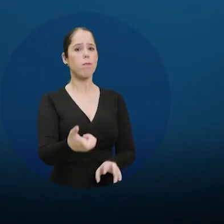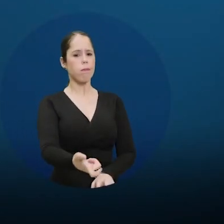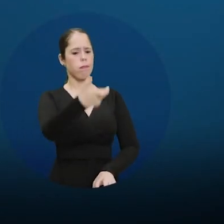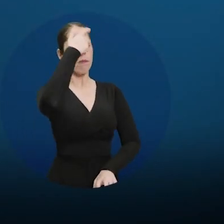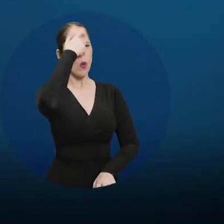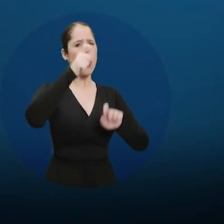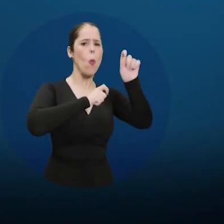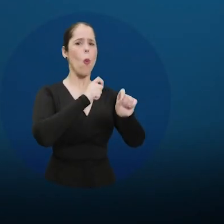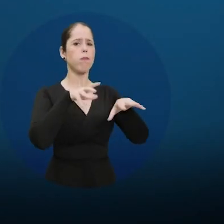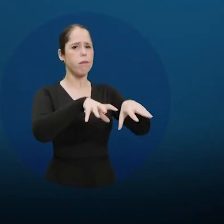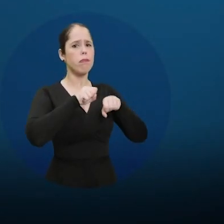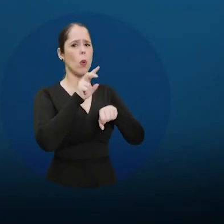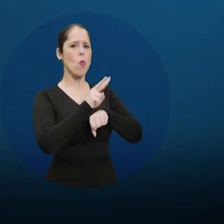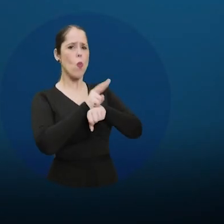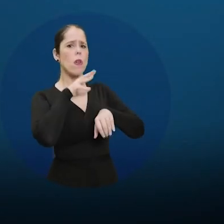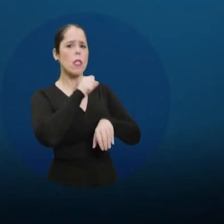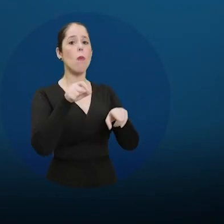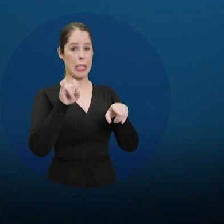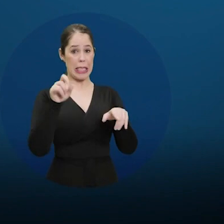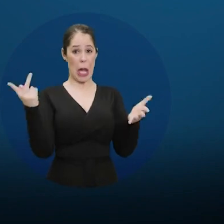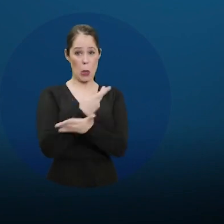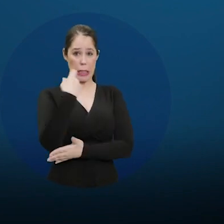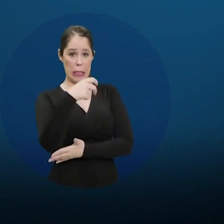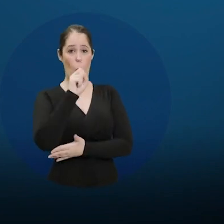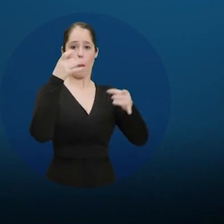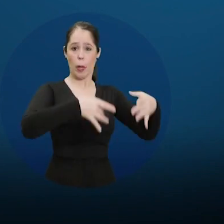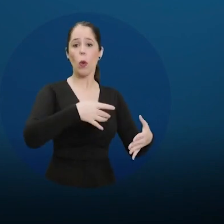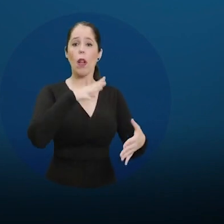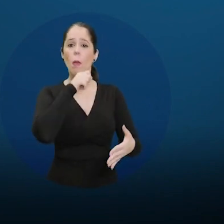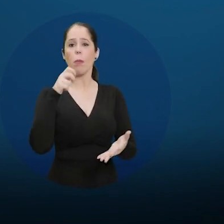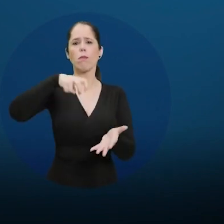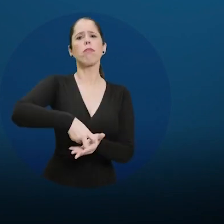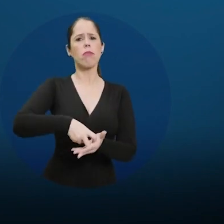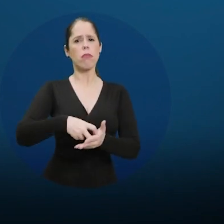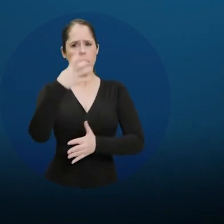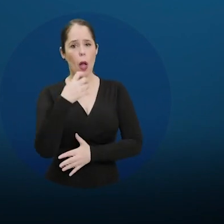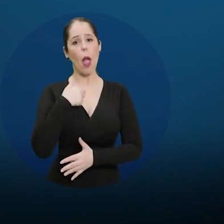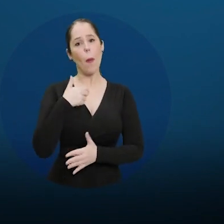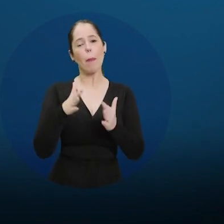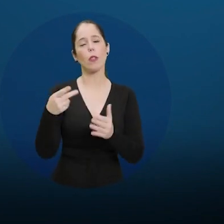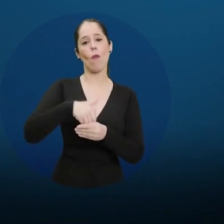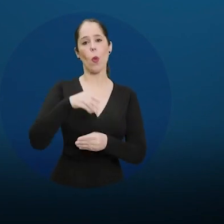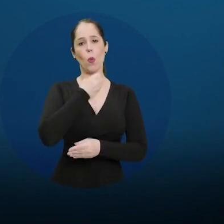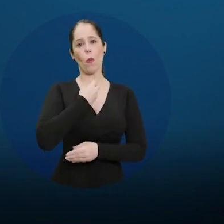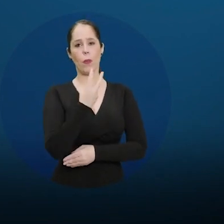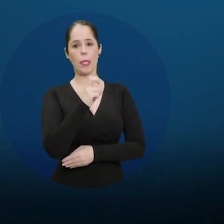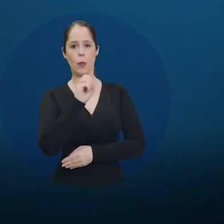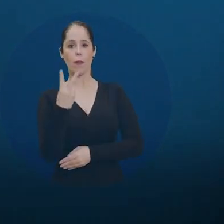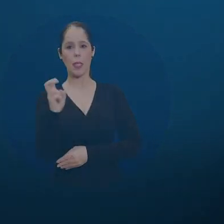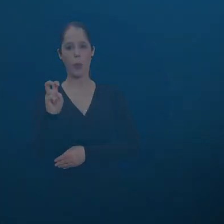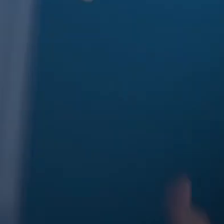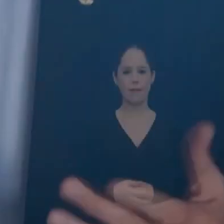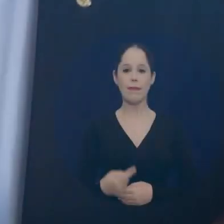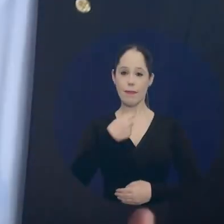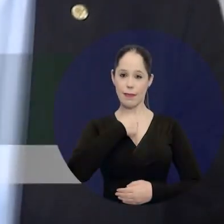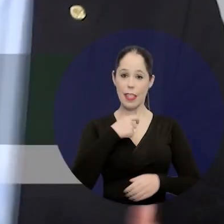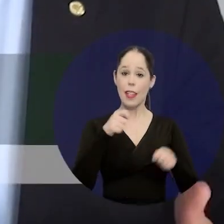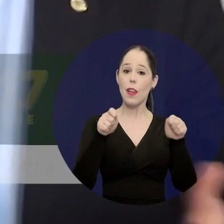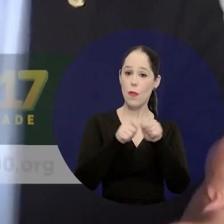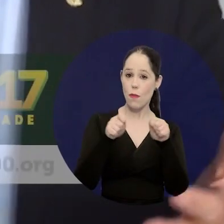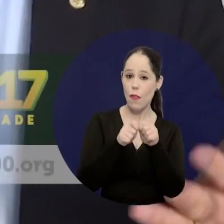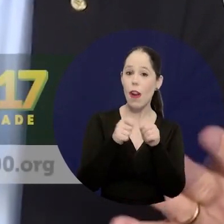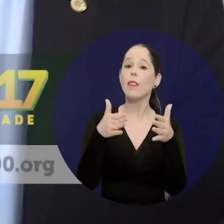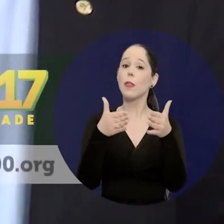severa para aqueles que abandonam e agridem animais indefesos. Eu preciso do teu voto. Sou Rodrigo Lorenzoni, 25025. Eu